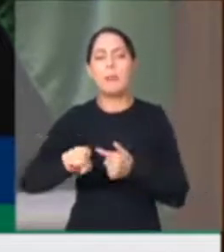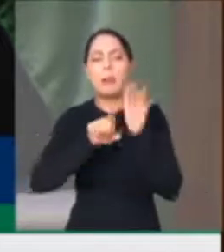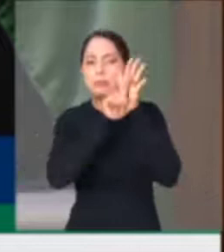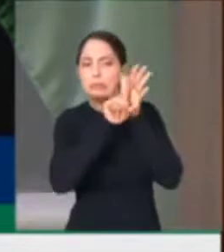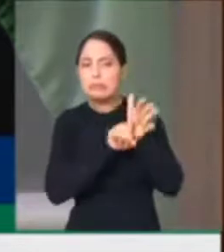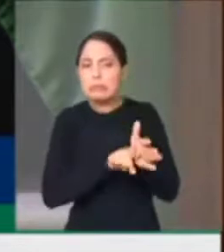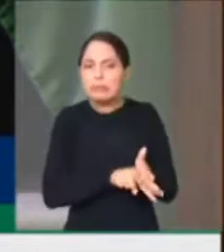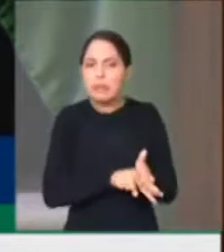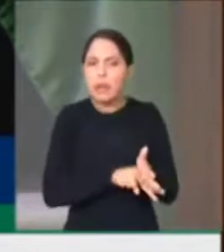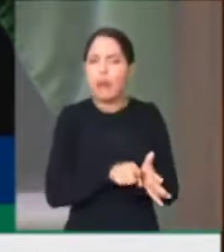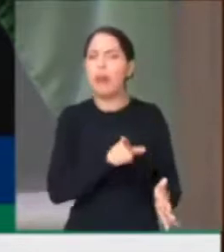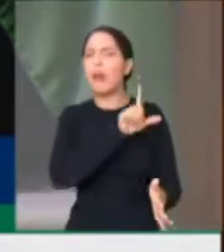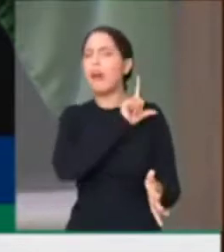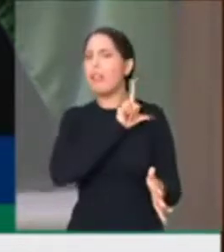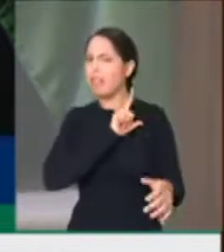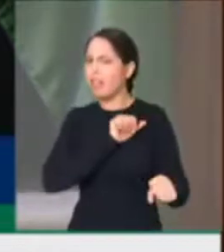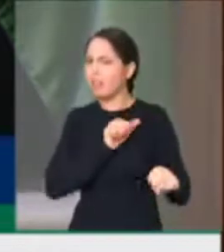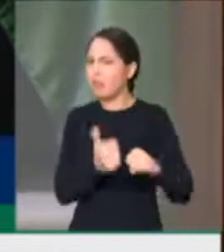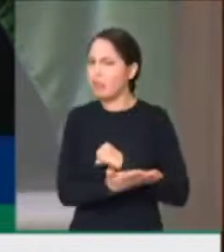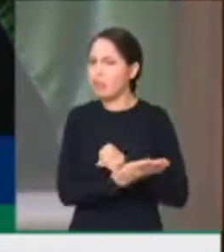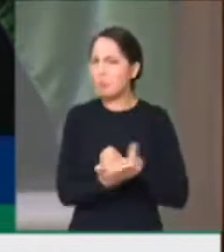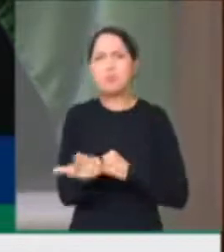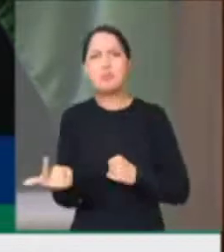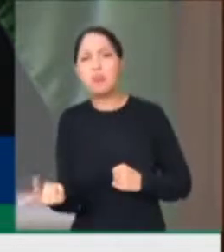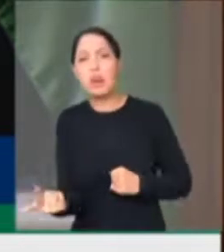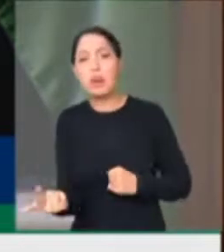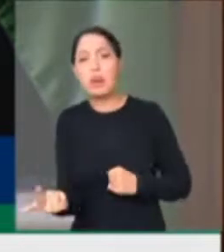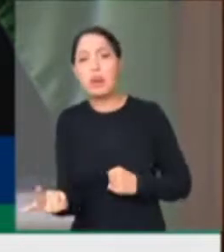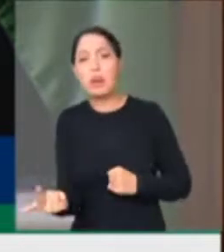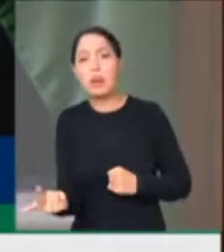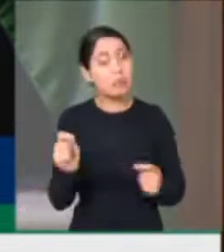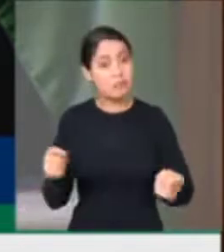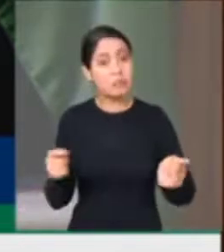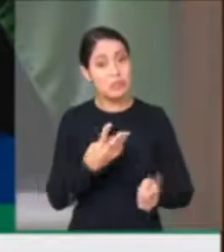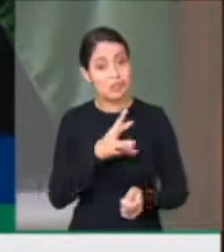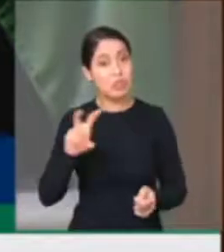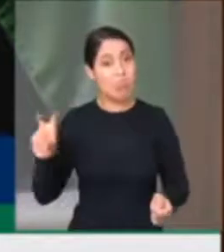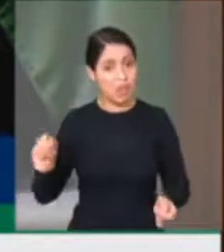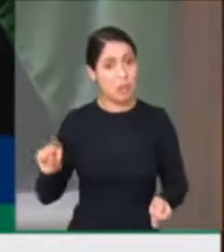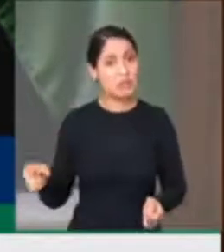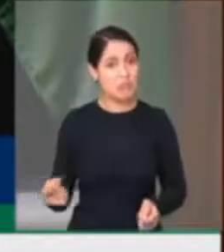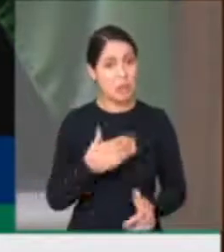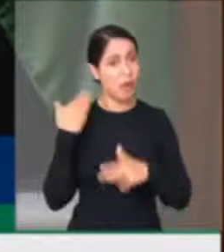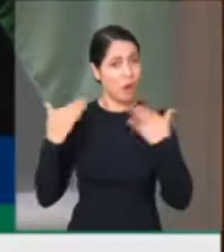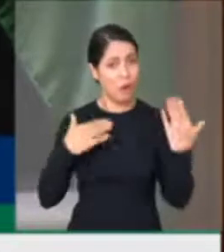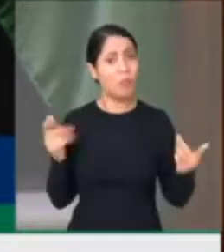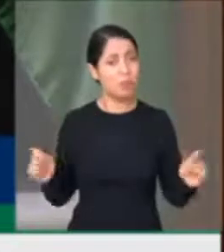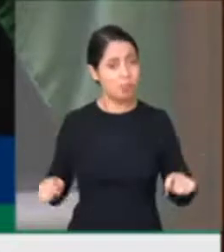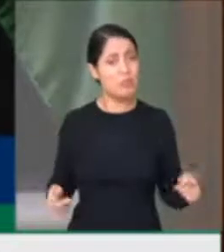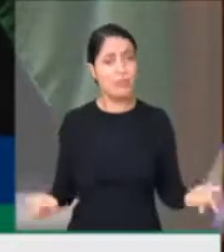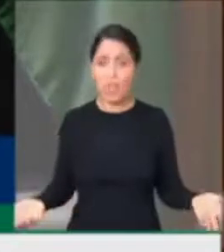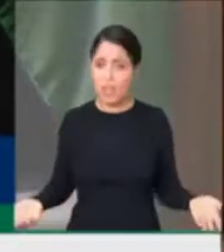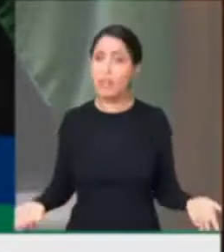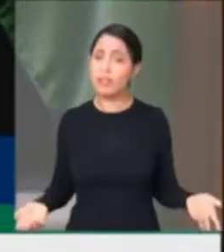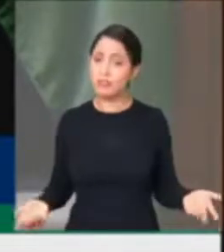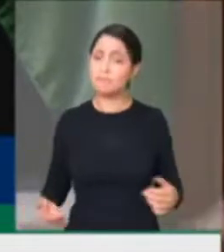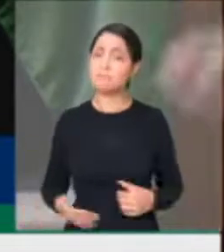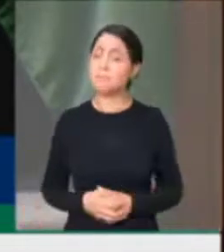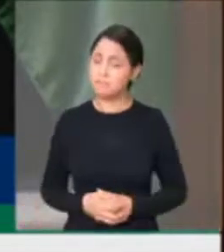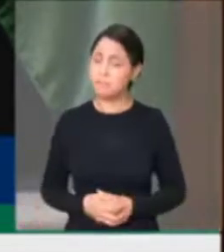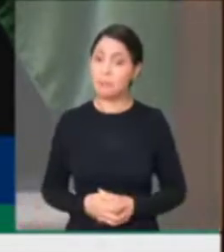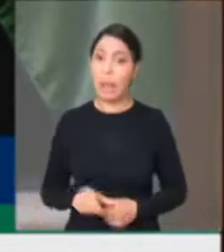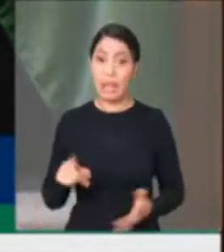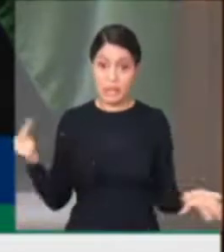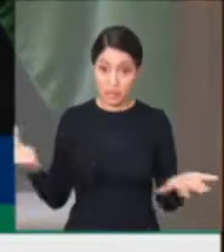contaminação pela Covid. Então, nós estamos vivendo essa situação. O governo federal não adotou,